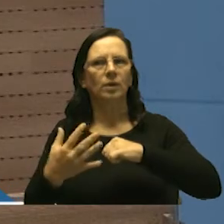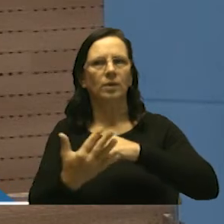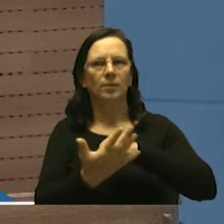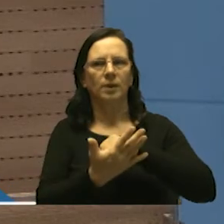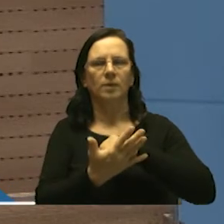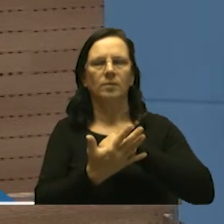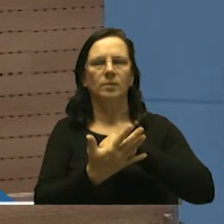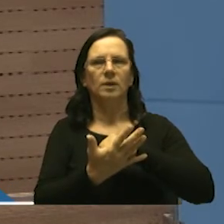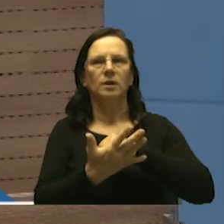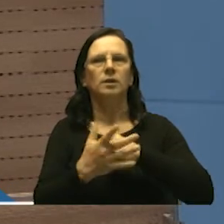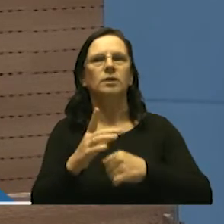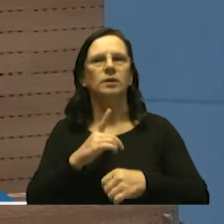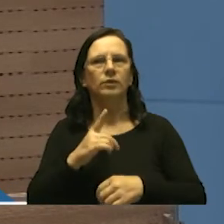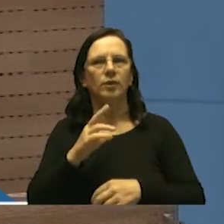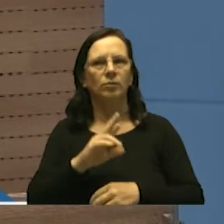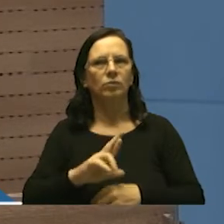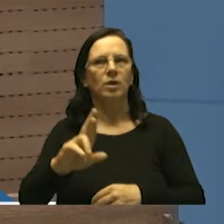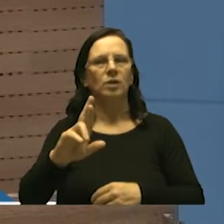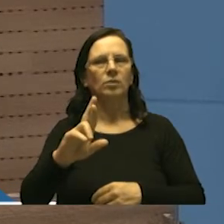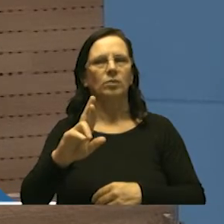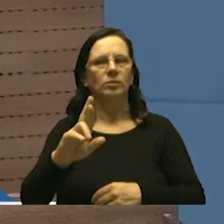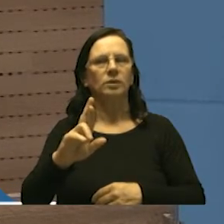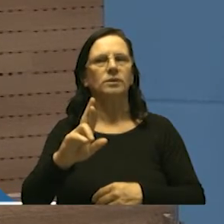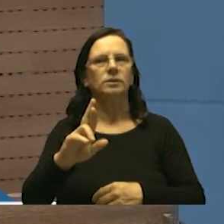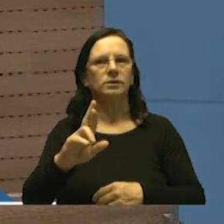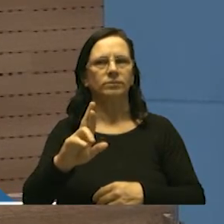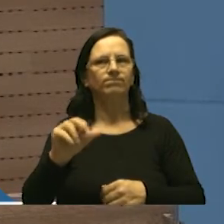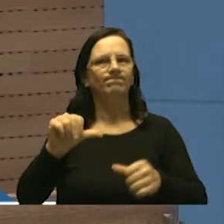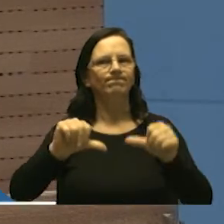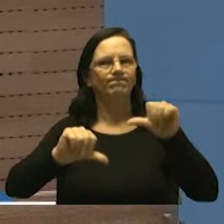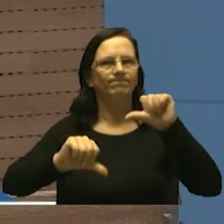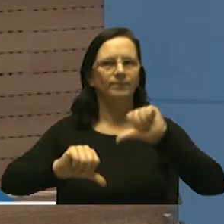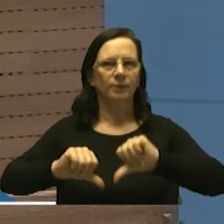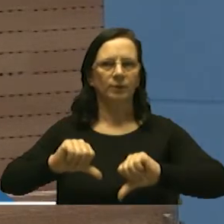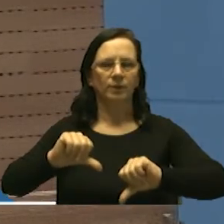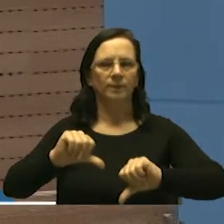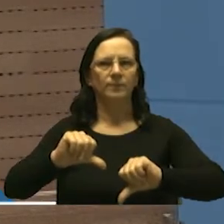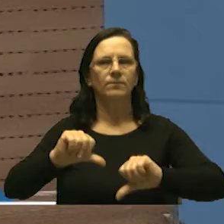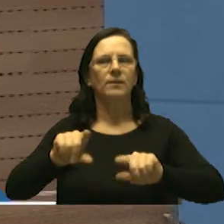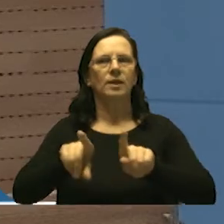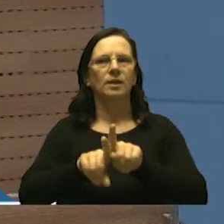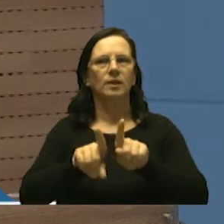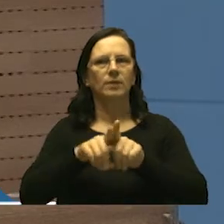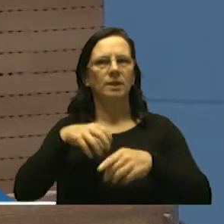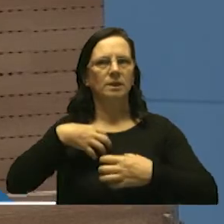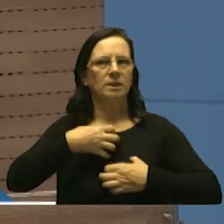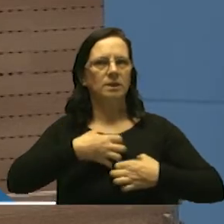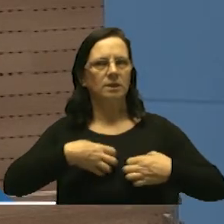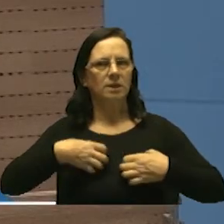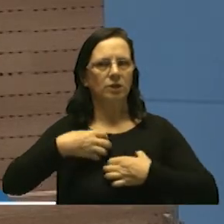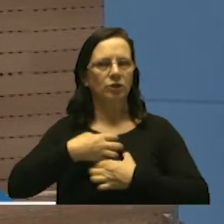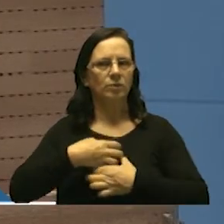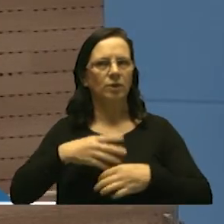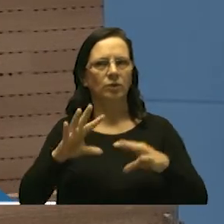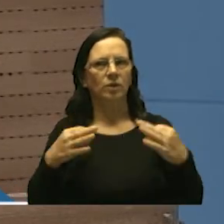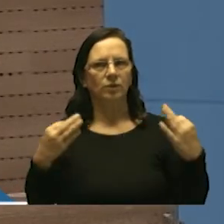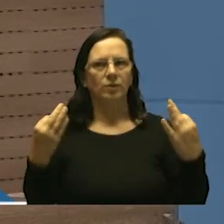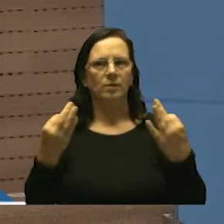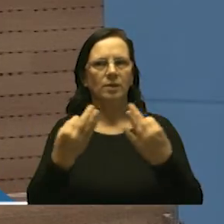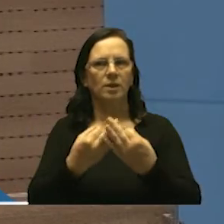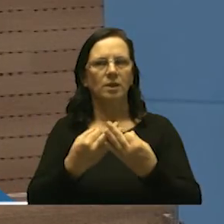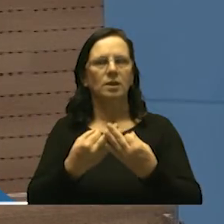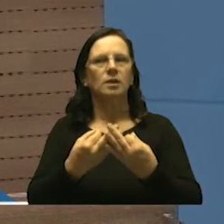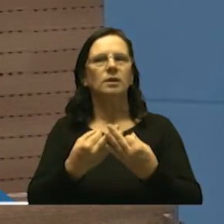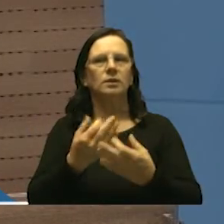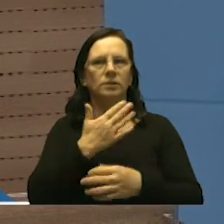um resultado muito pior deixo aqui também os meus sentimentos a todas as famílias que perderam um ente